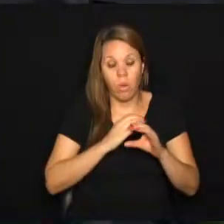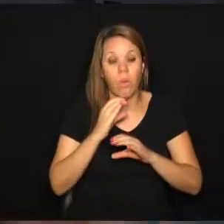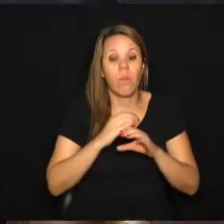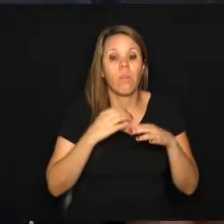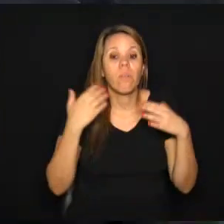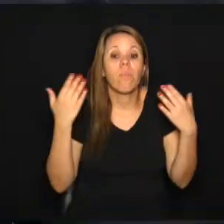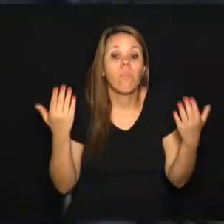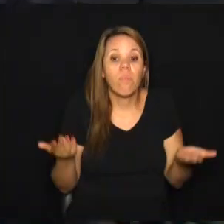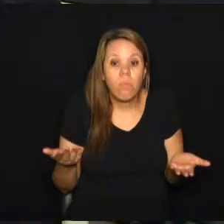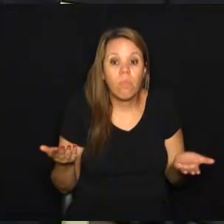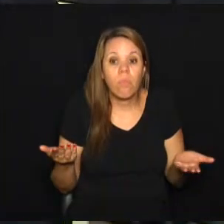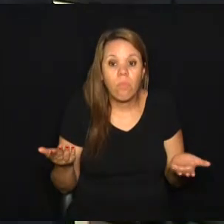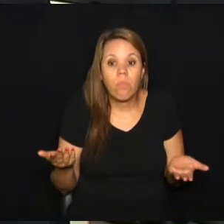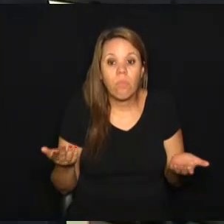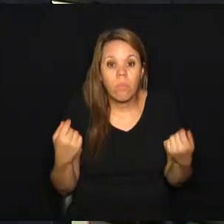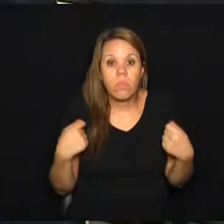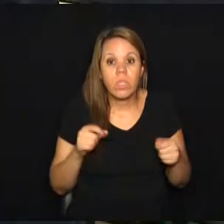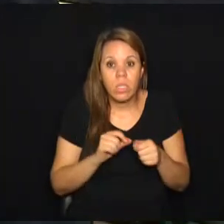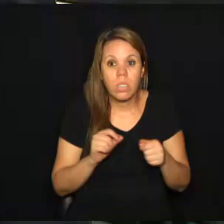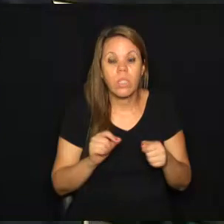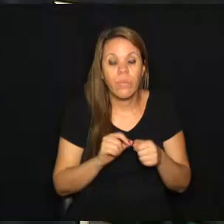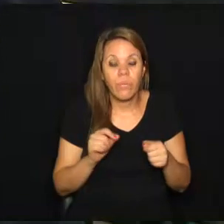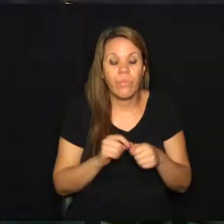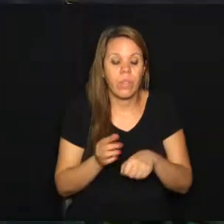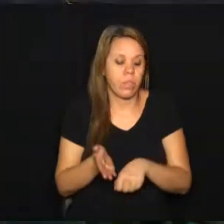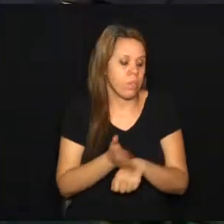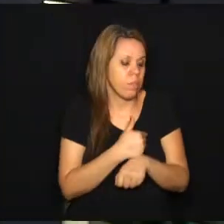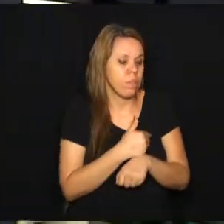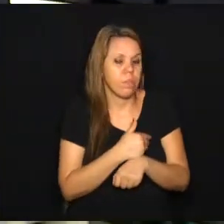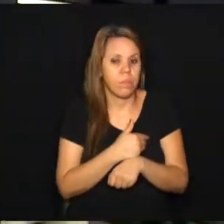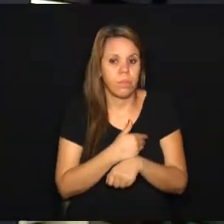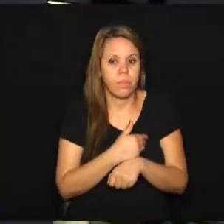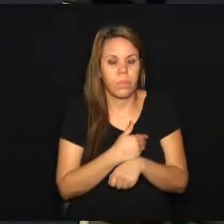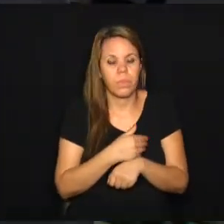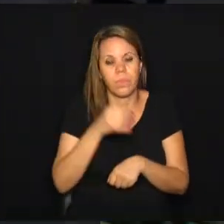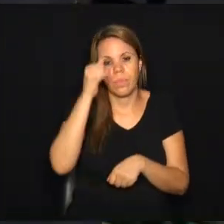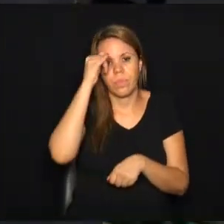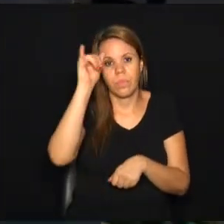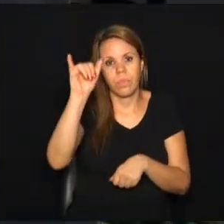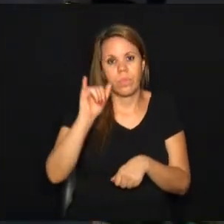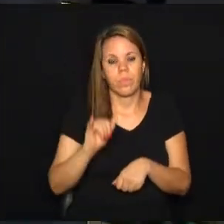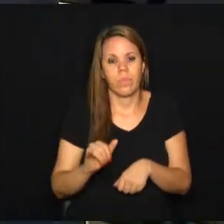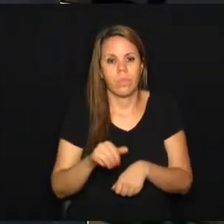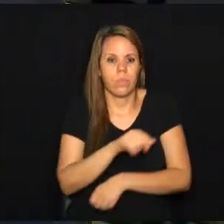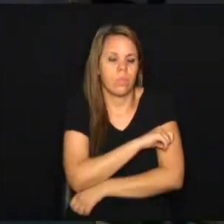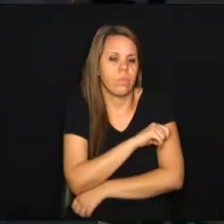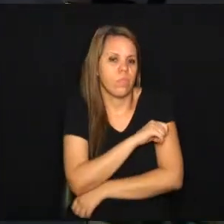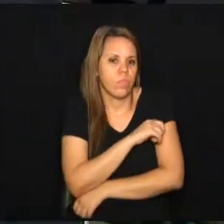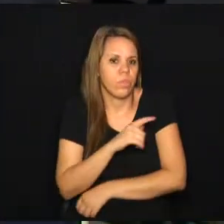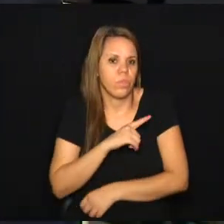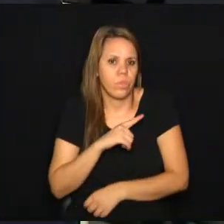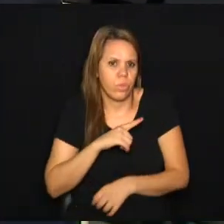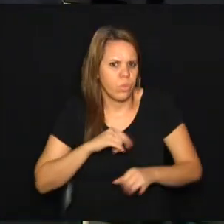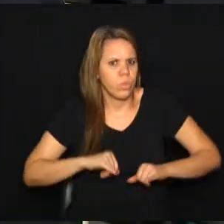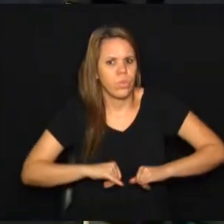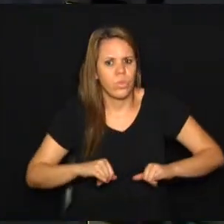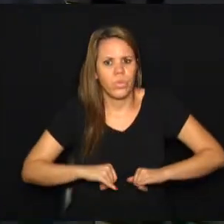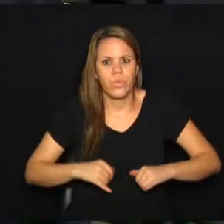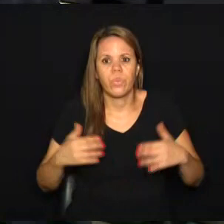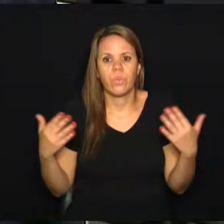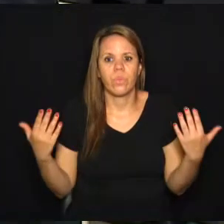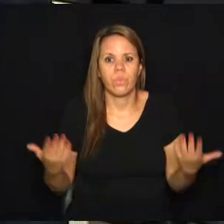que isso deveria ter sido feito com antecedência para evitar o que os alunos estão tendo que sofrer hoje.